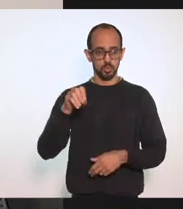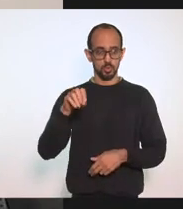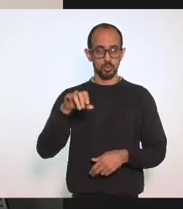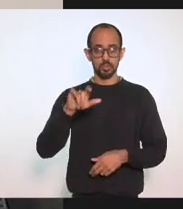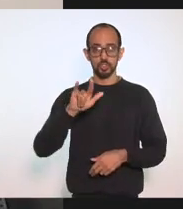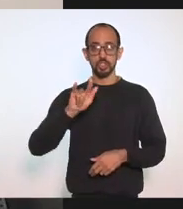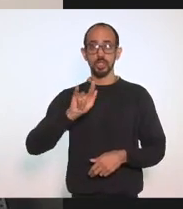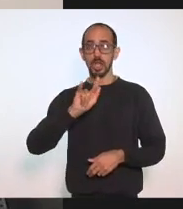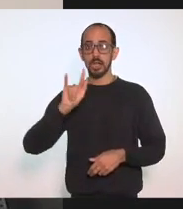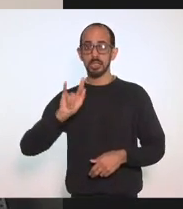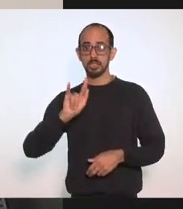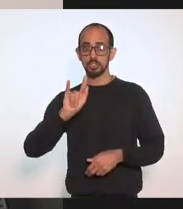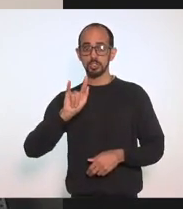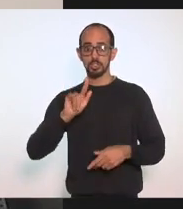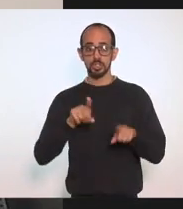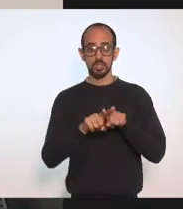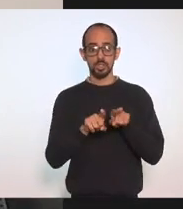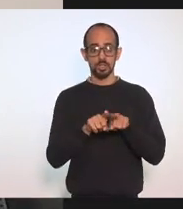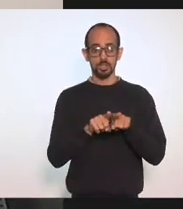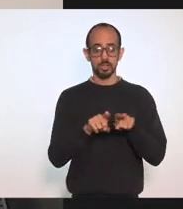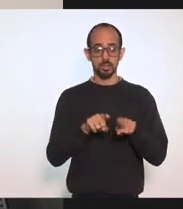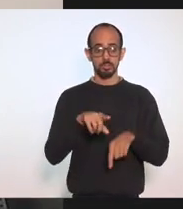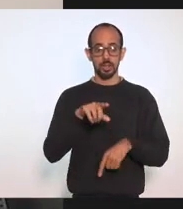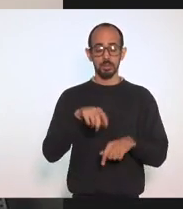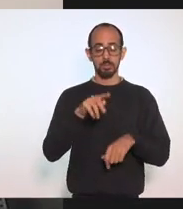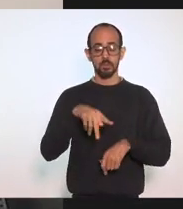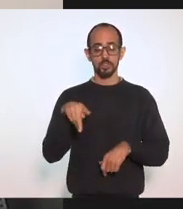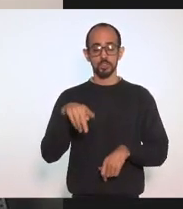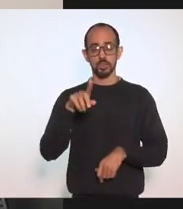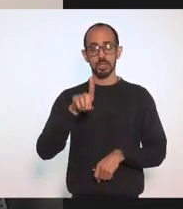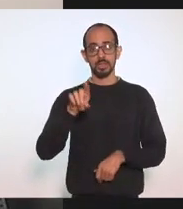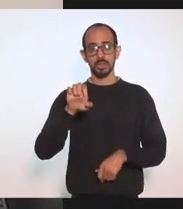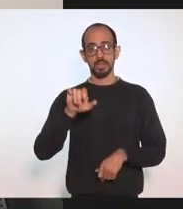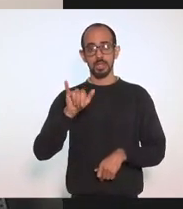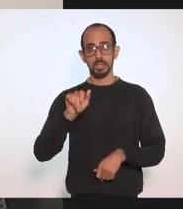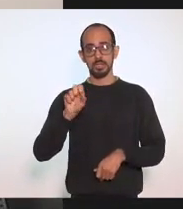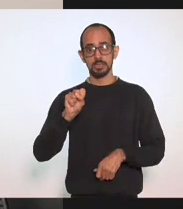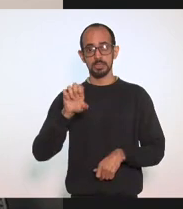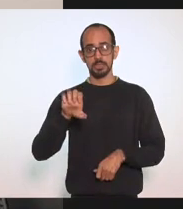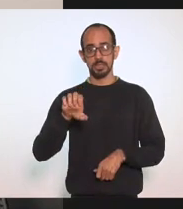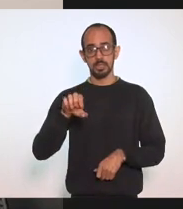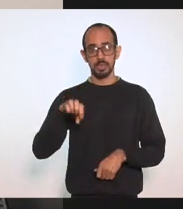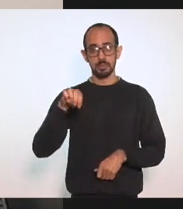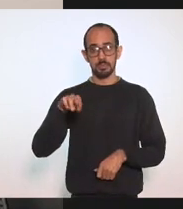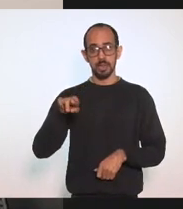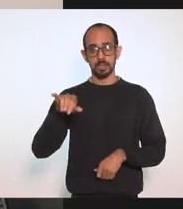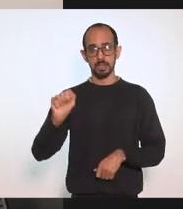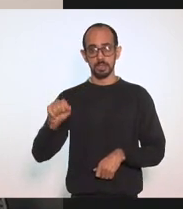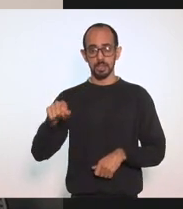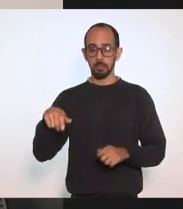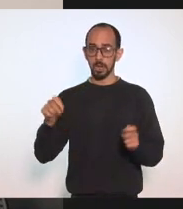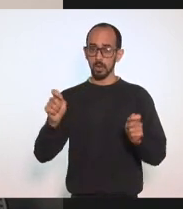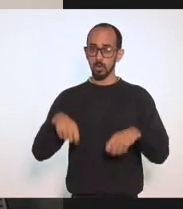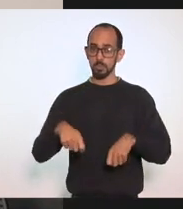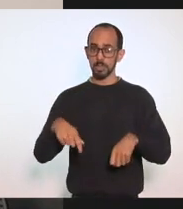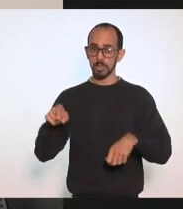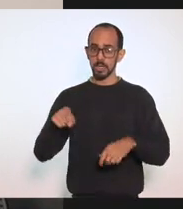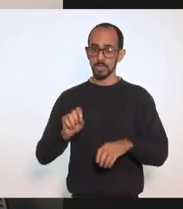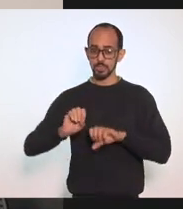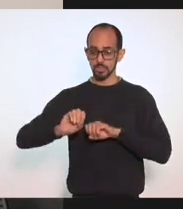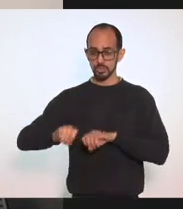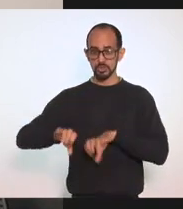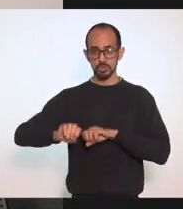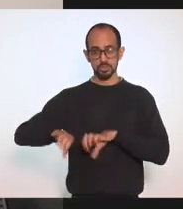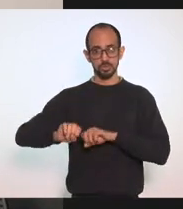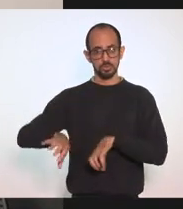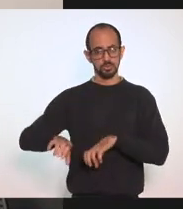Santos Rodrigues Da CEMEI Professora Deise Maria Da Silva Vieira Pela competente Condução Das unidades Escolares